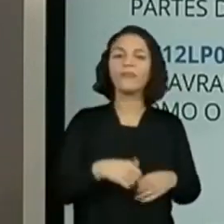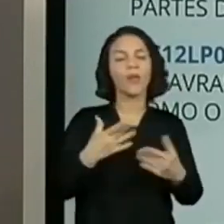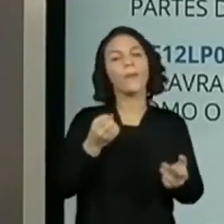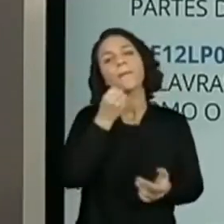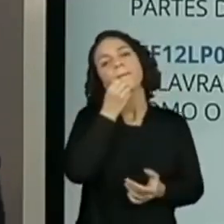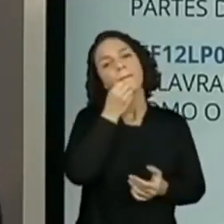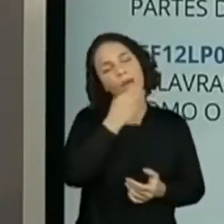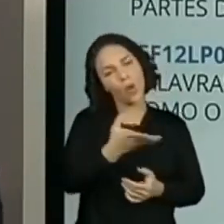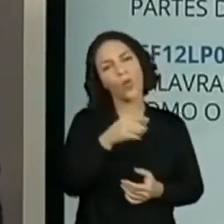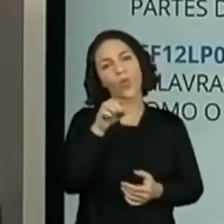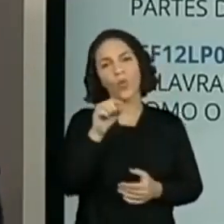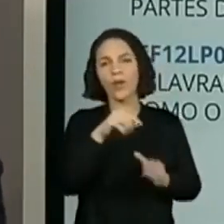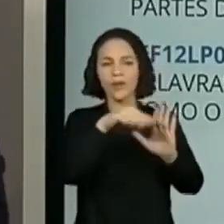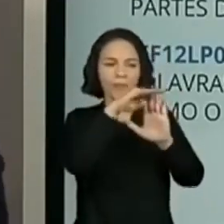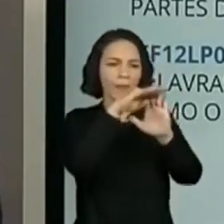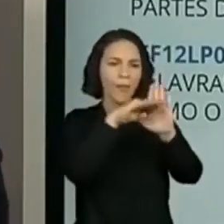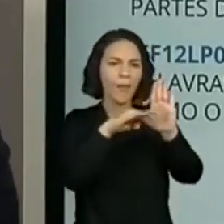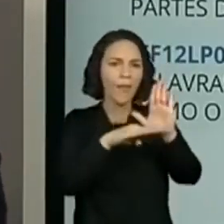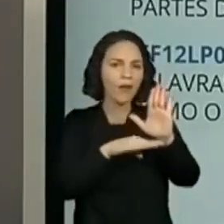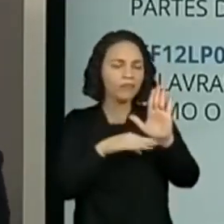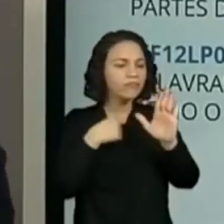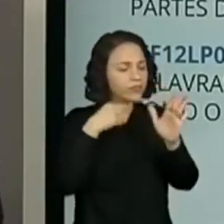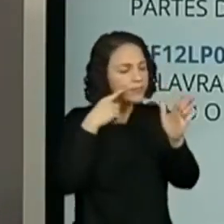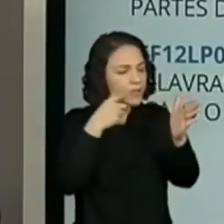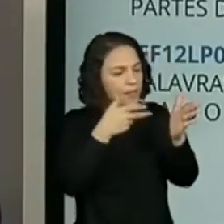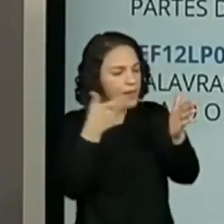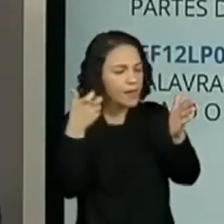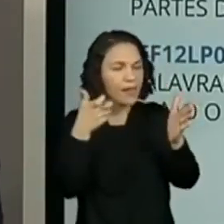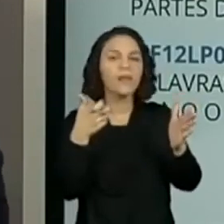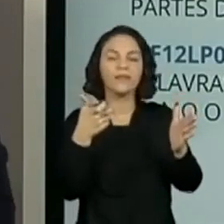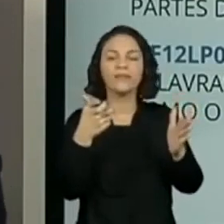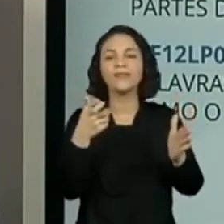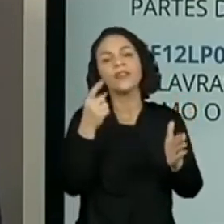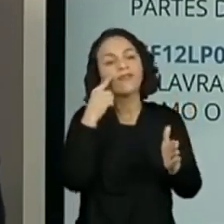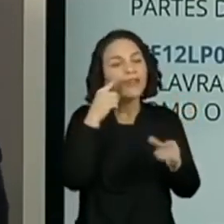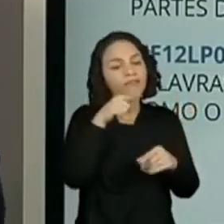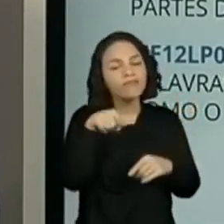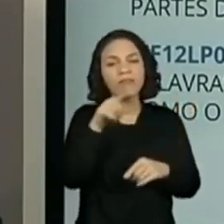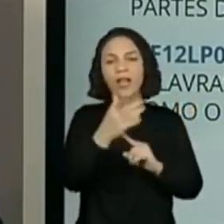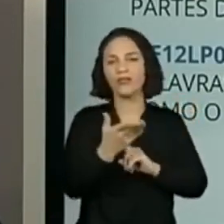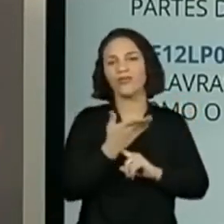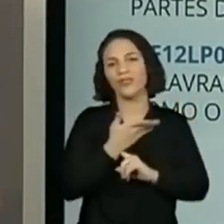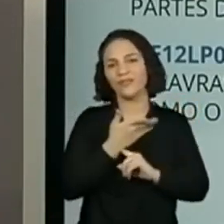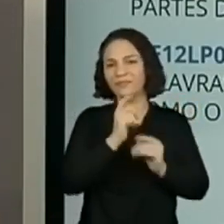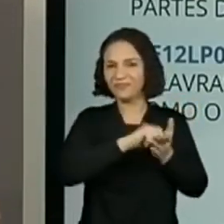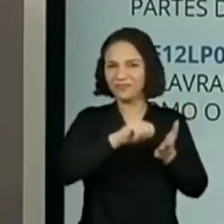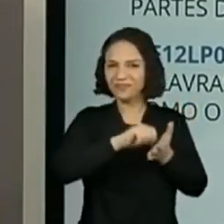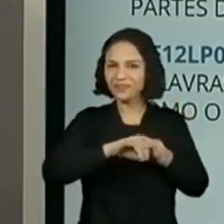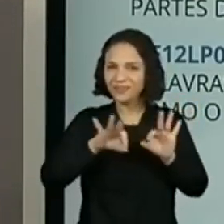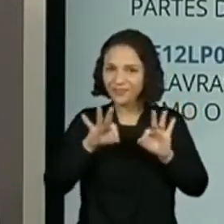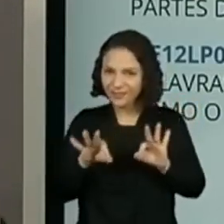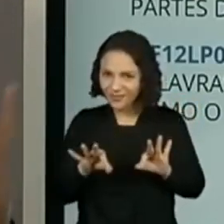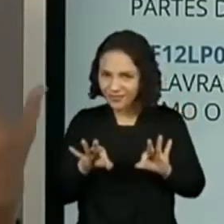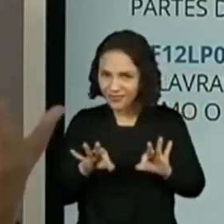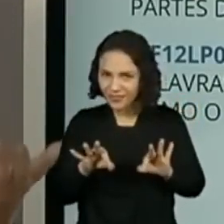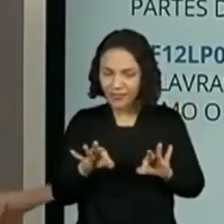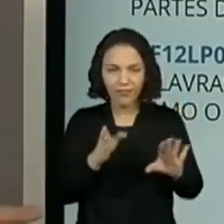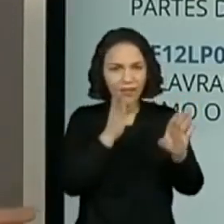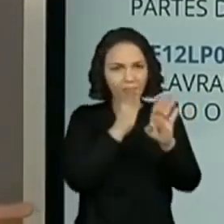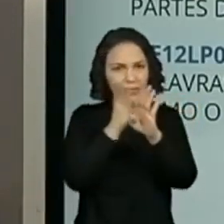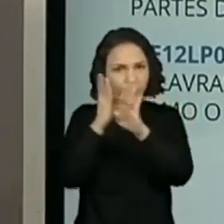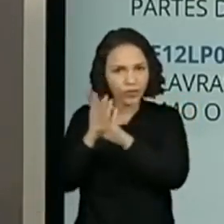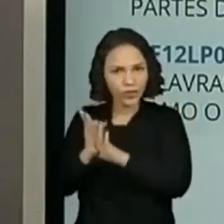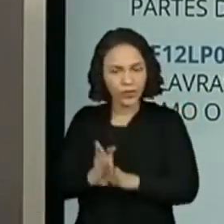bom ter uma lista por perto e a gente está sempre lendo ela e consultando para ajudar, tanto para a gente descobrir onde está